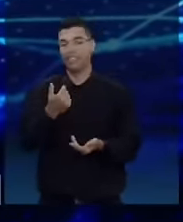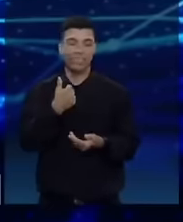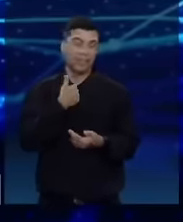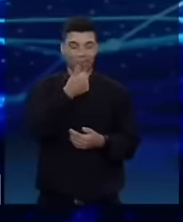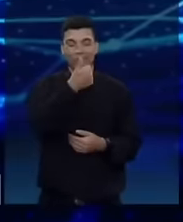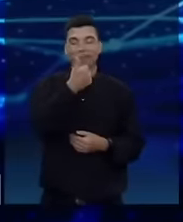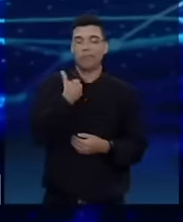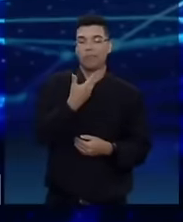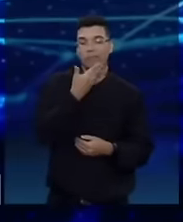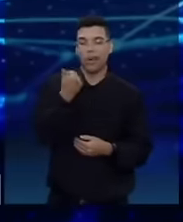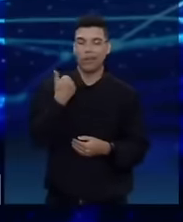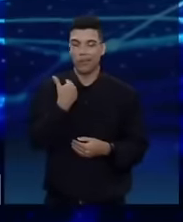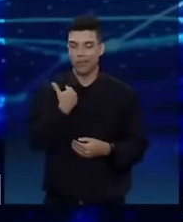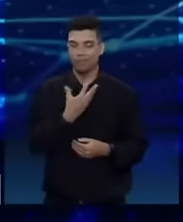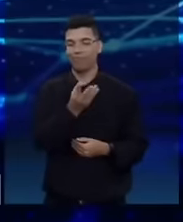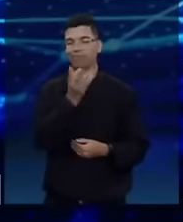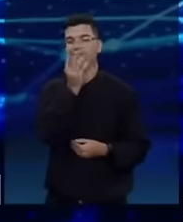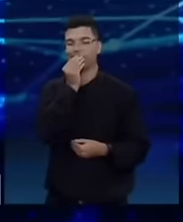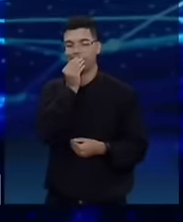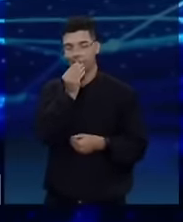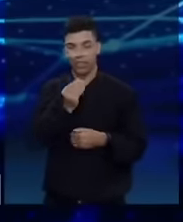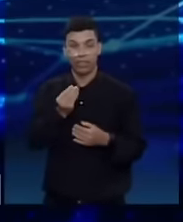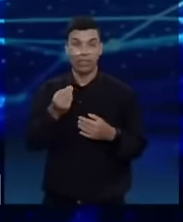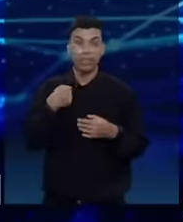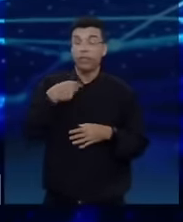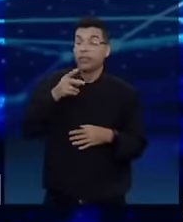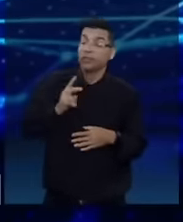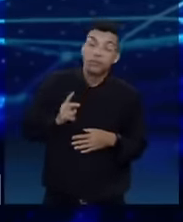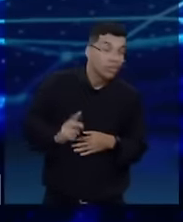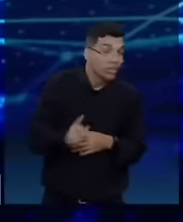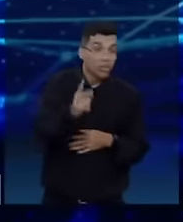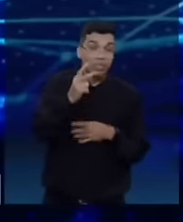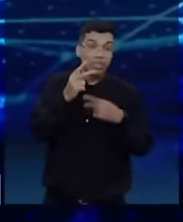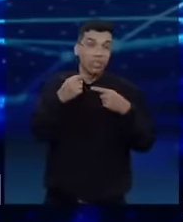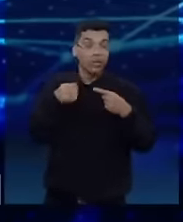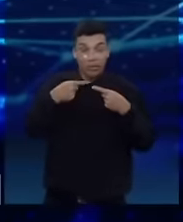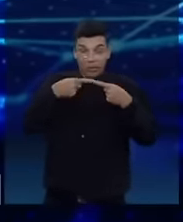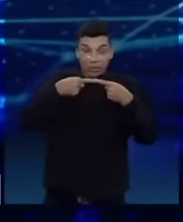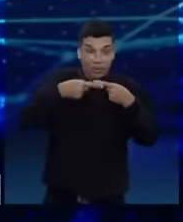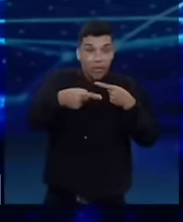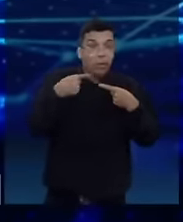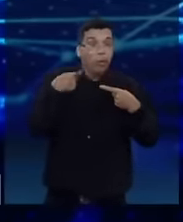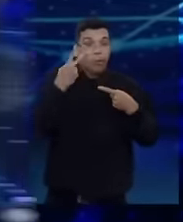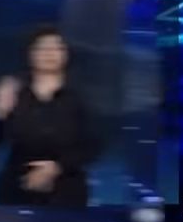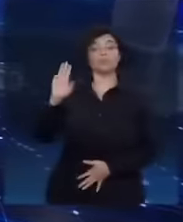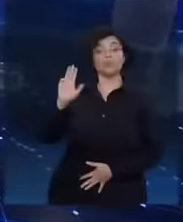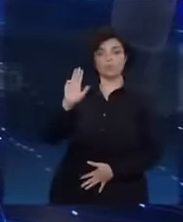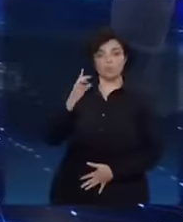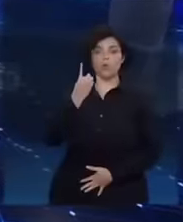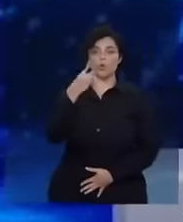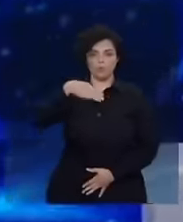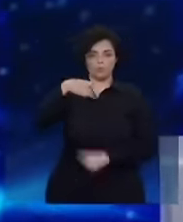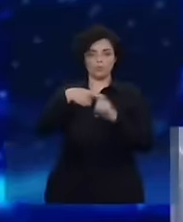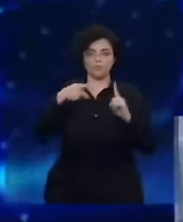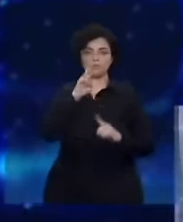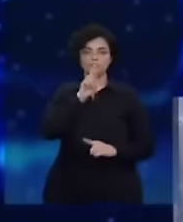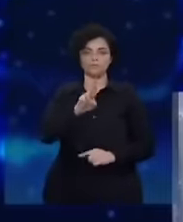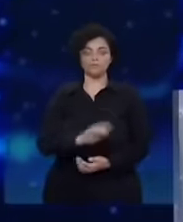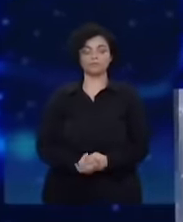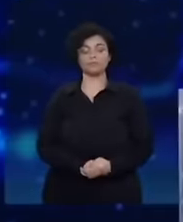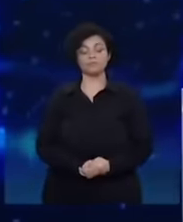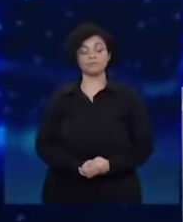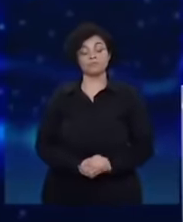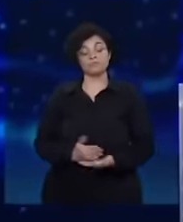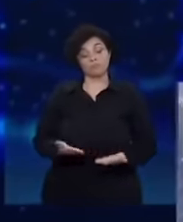Pelo menos, dois por semana eu fazia, mostrando as mentiras e as inverdades e a corrupção. O meu